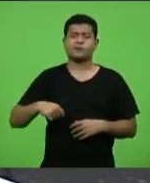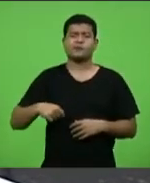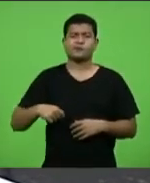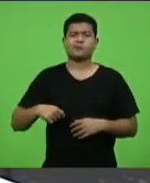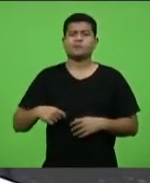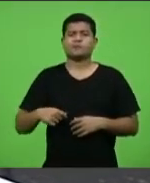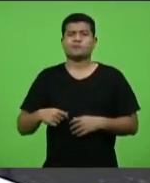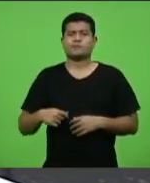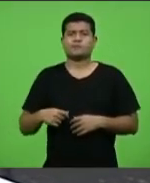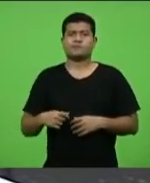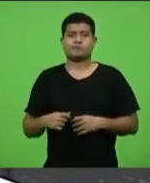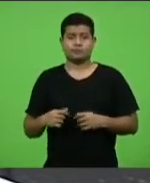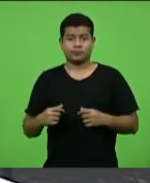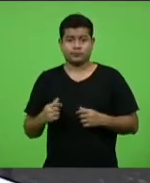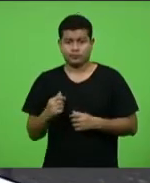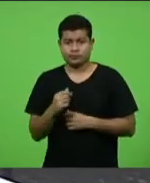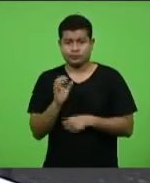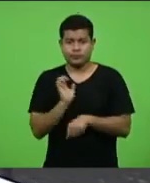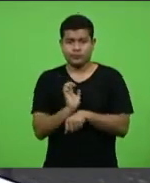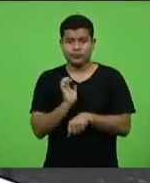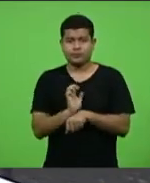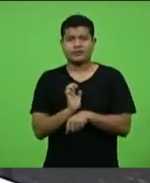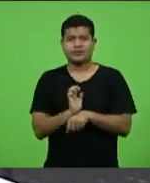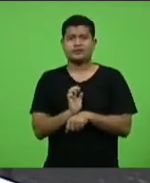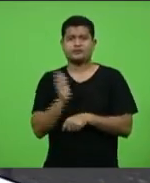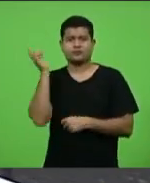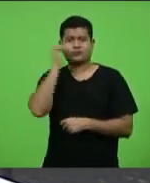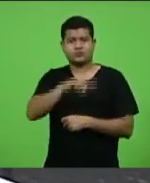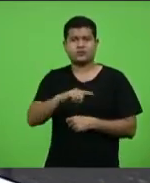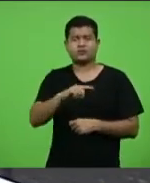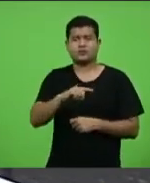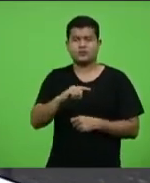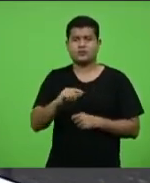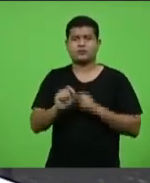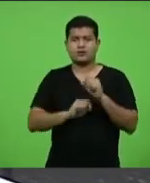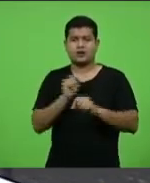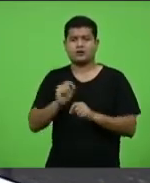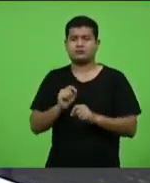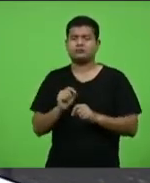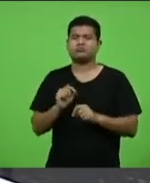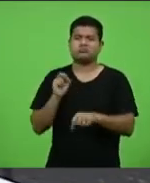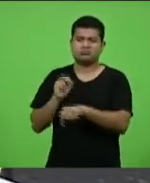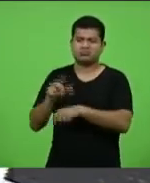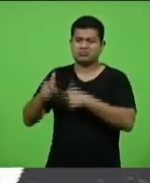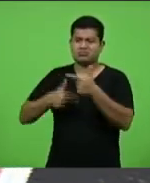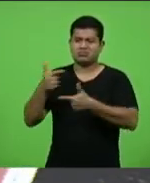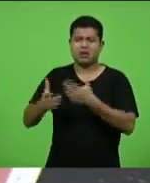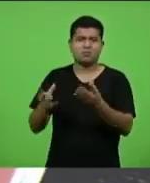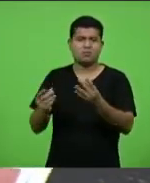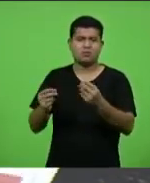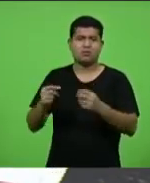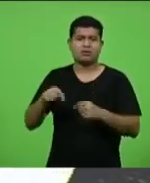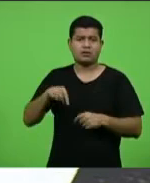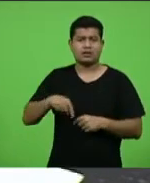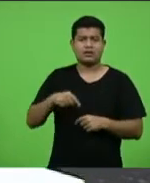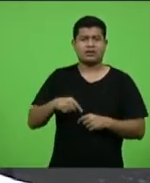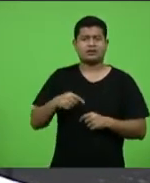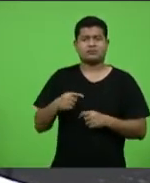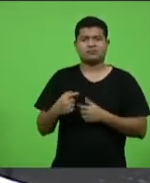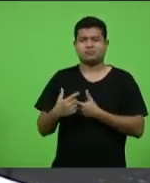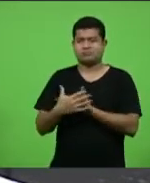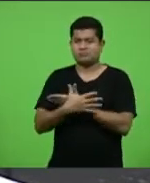o estado com a menor taxa de desemprego do Brasil. Eu gostaria de